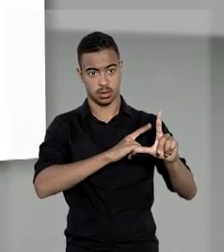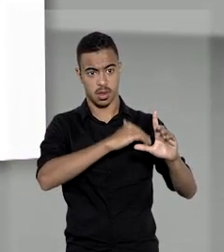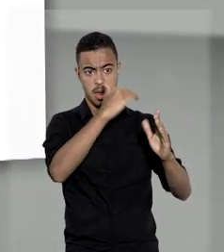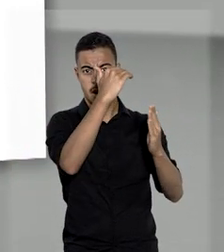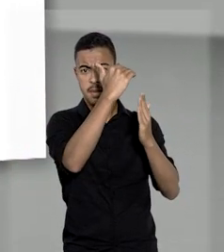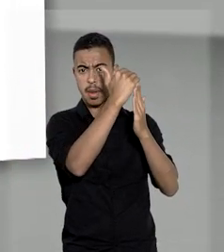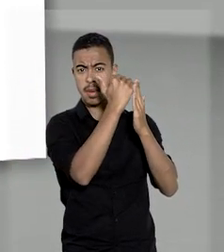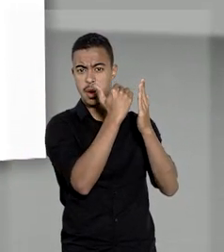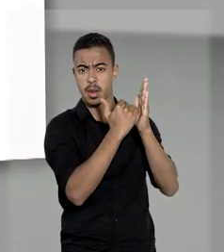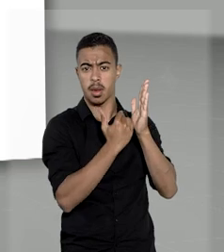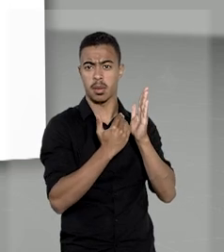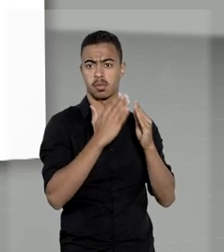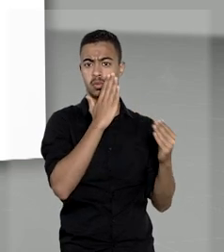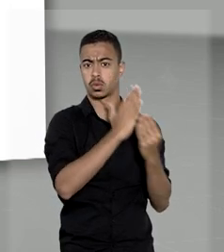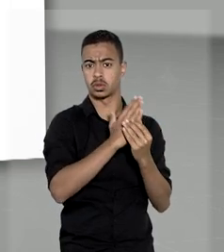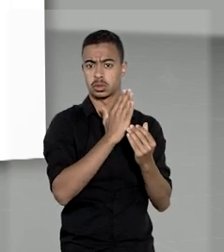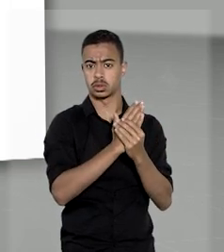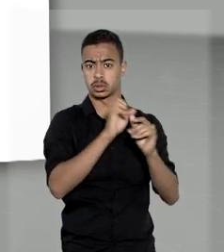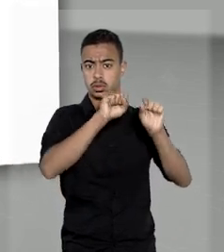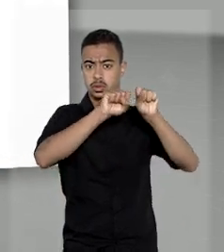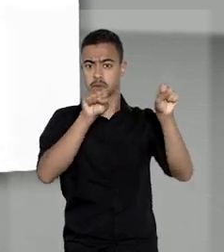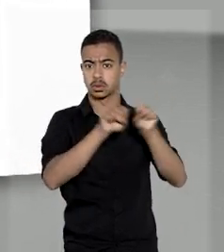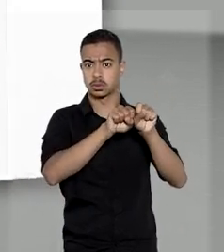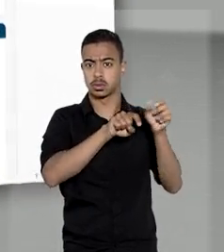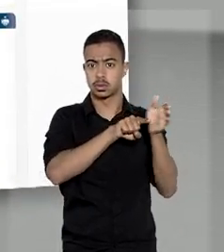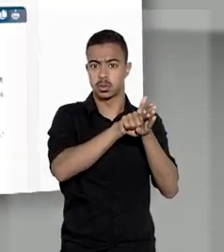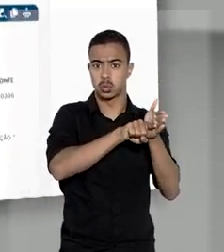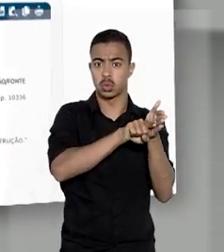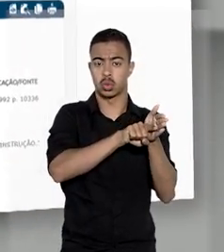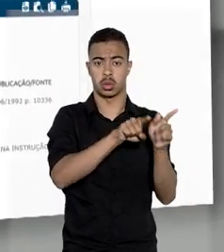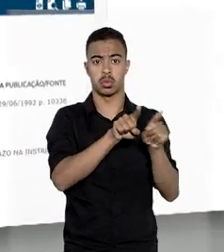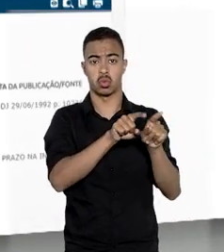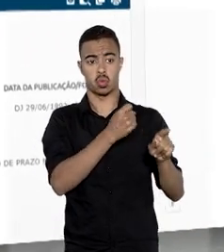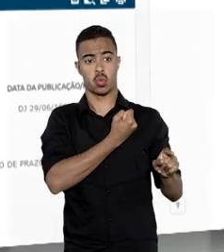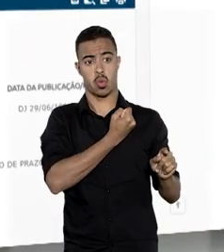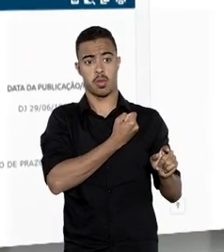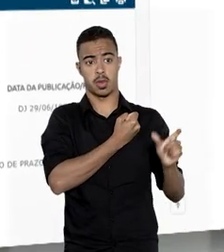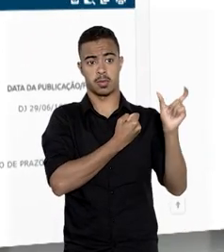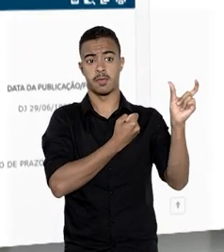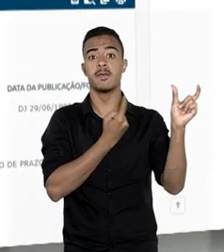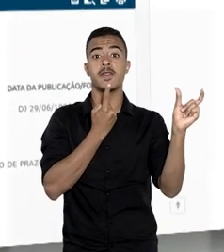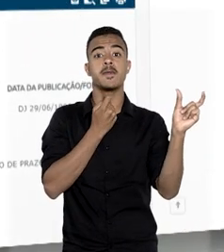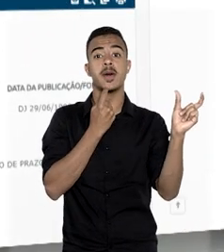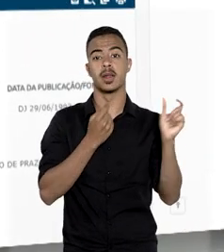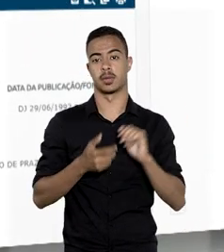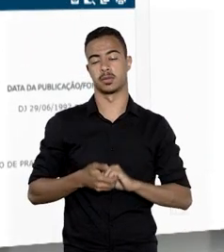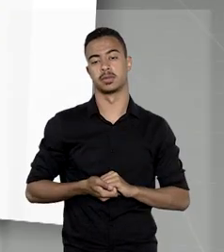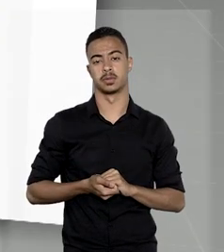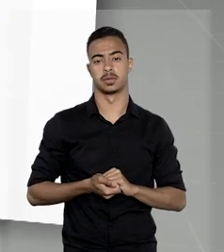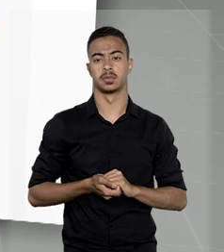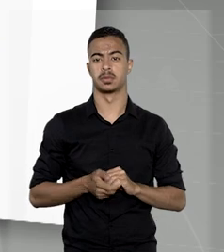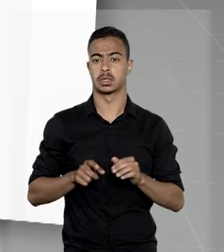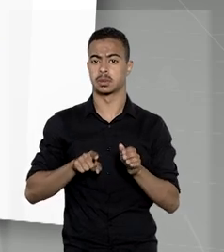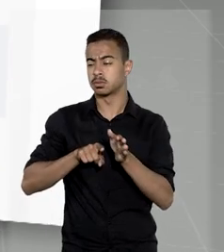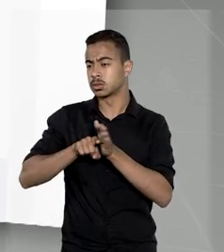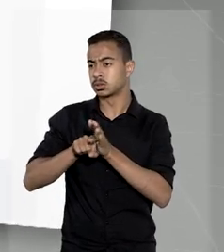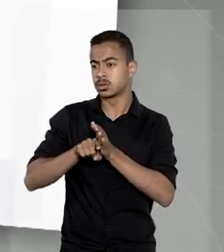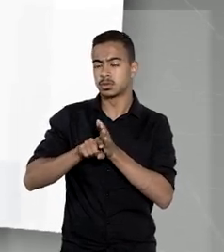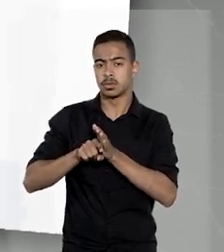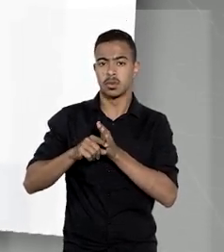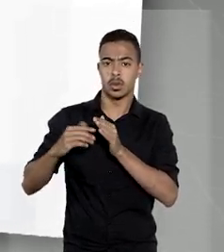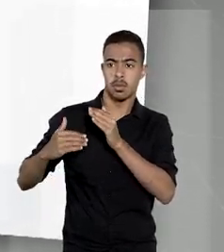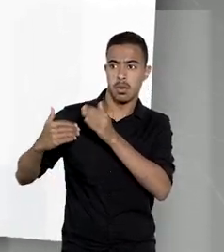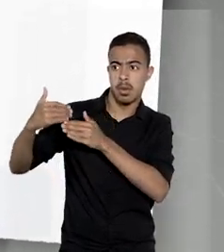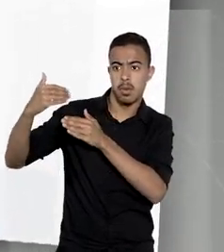é exibida a lista dos acórdons resgatados pelo sistema, identificados pelo número destacado em vermelho. A pesquisa